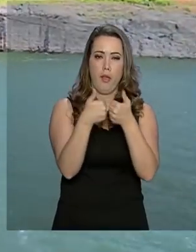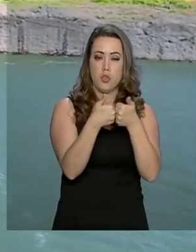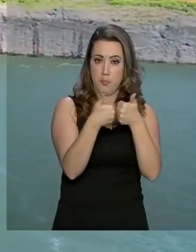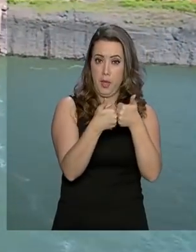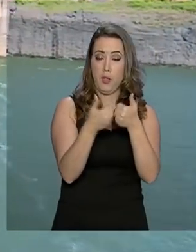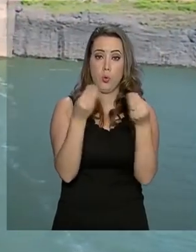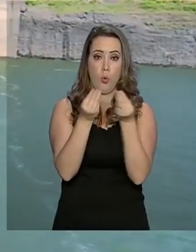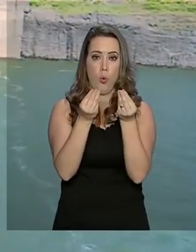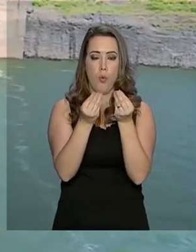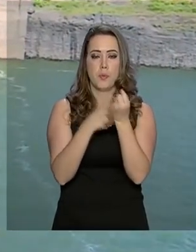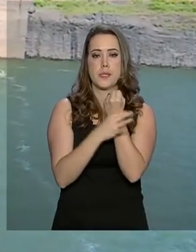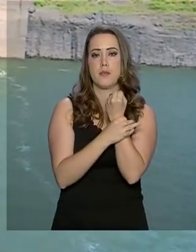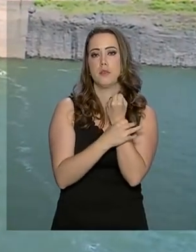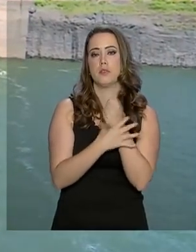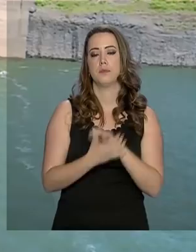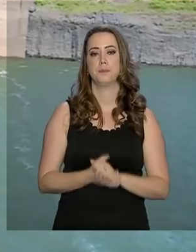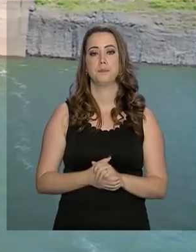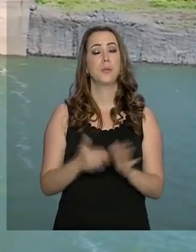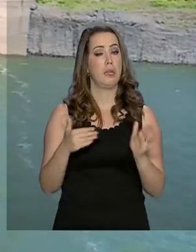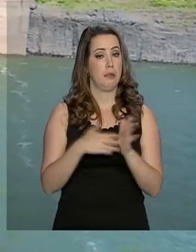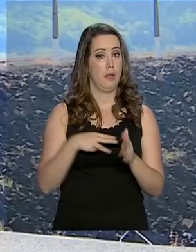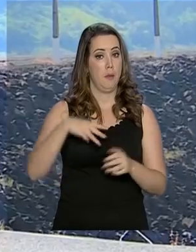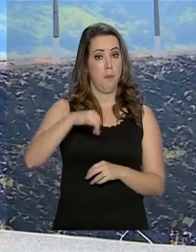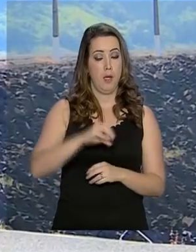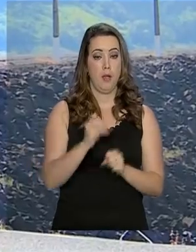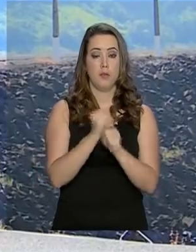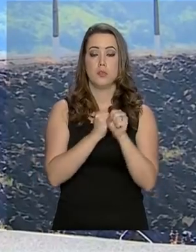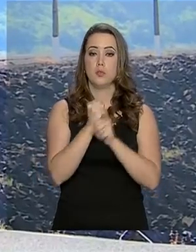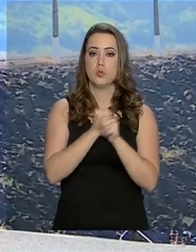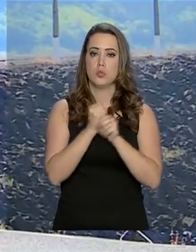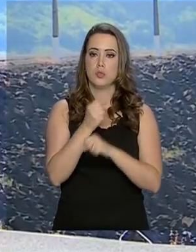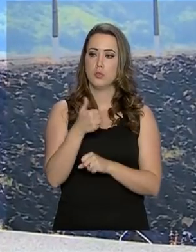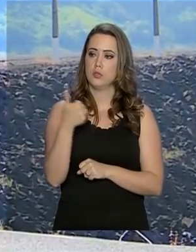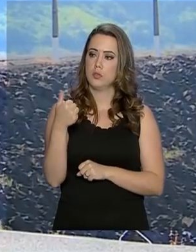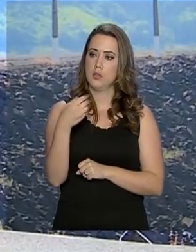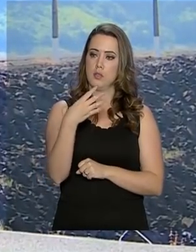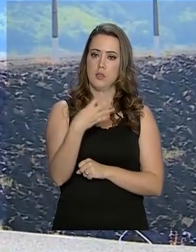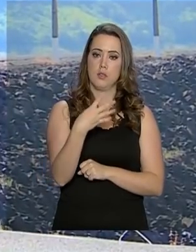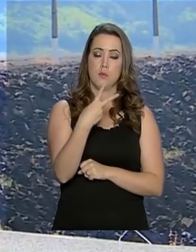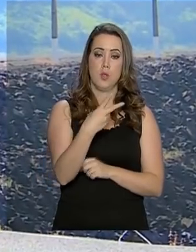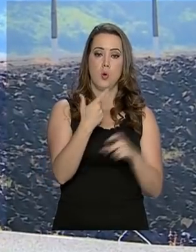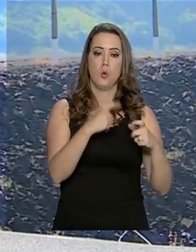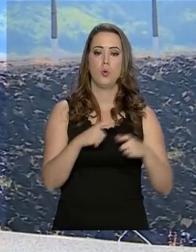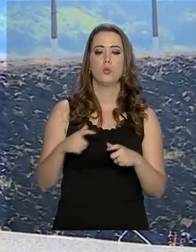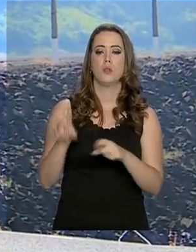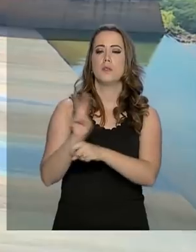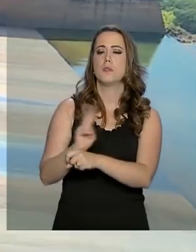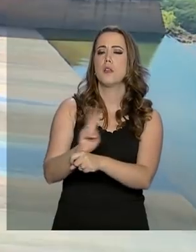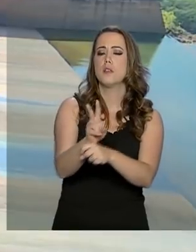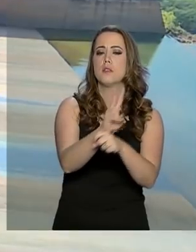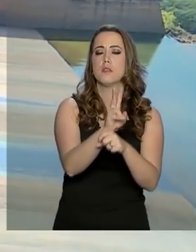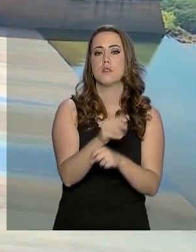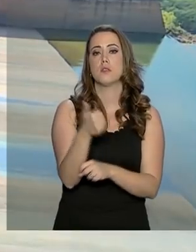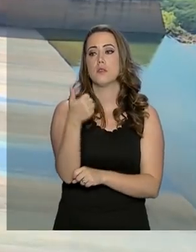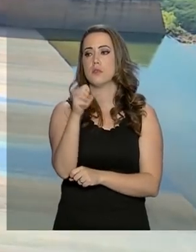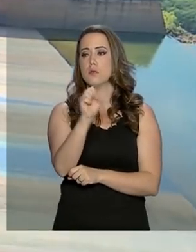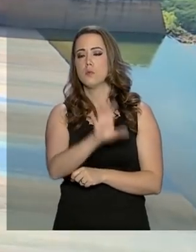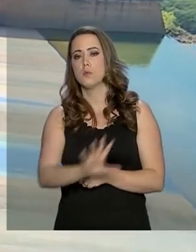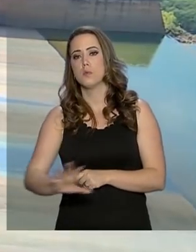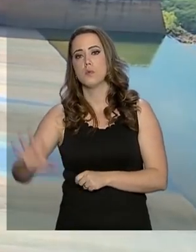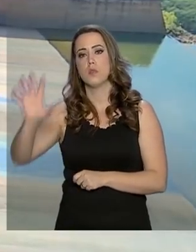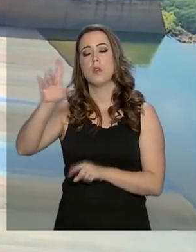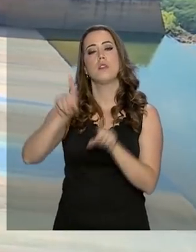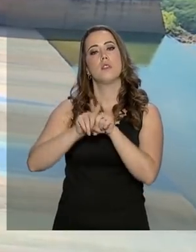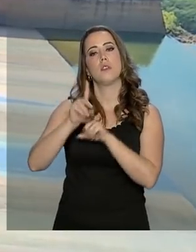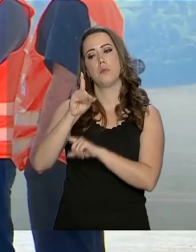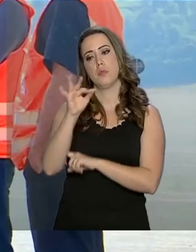barragens. Até maio deste ano, 142 barragens serão fiscalizadas em 18 estados e